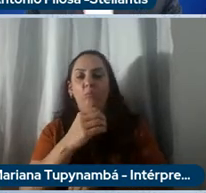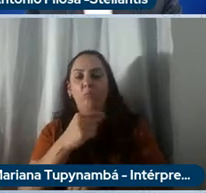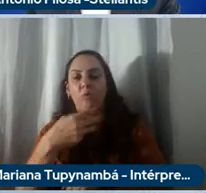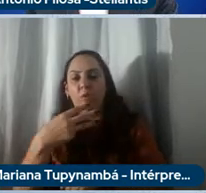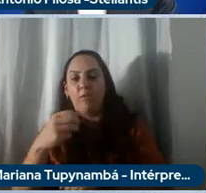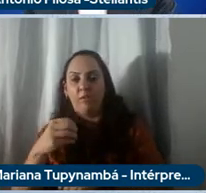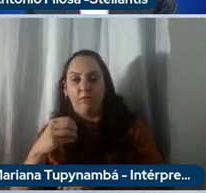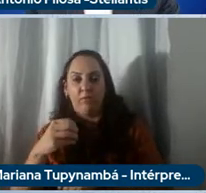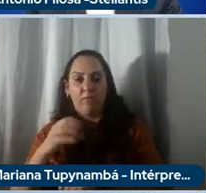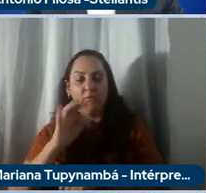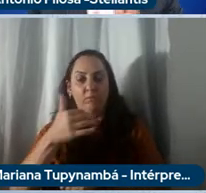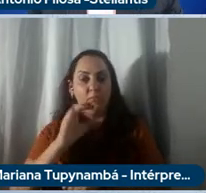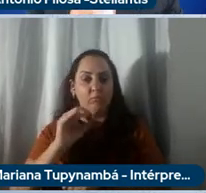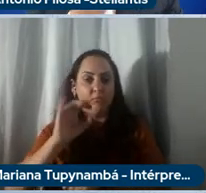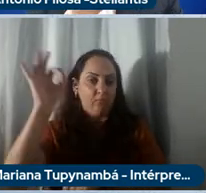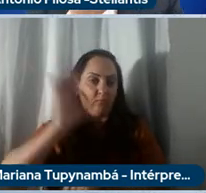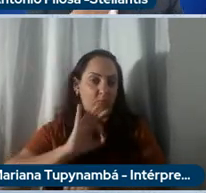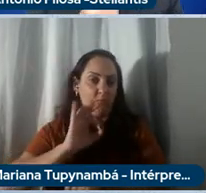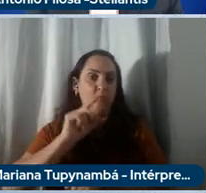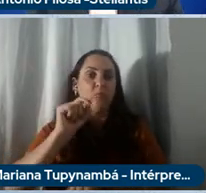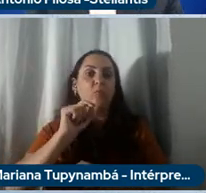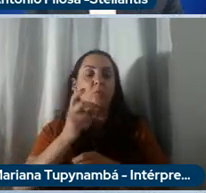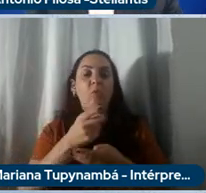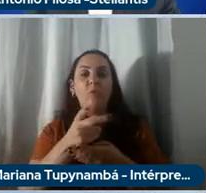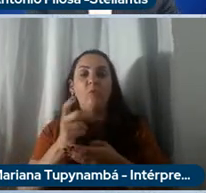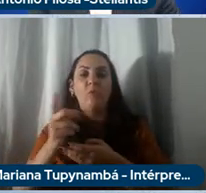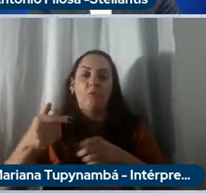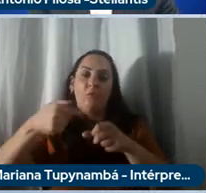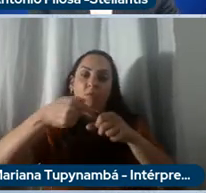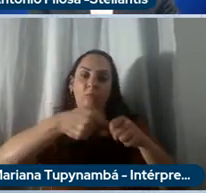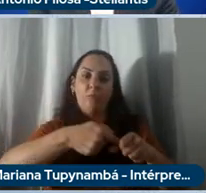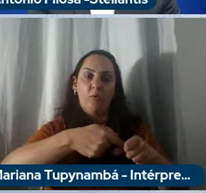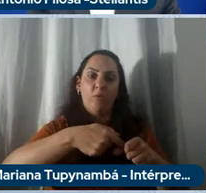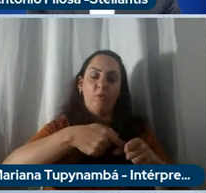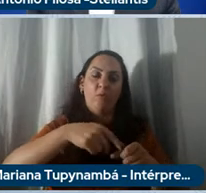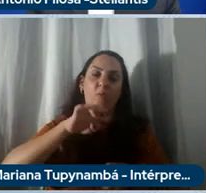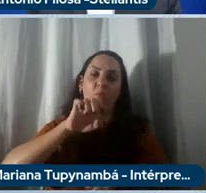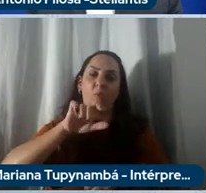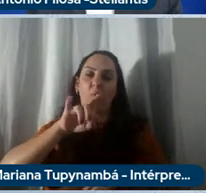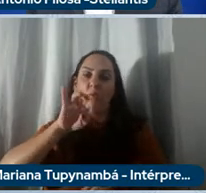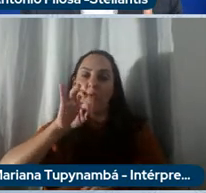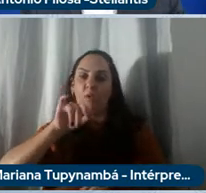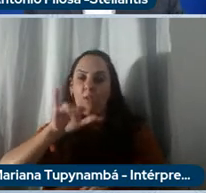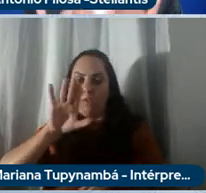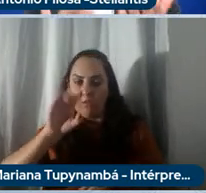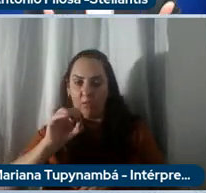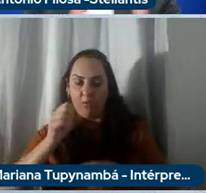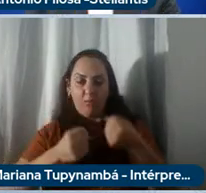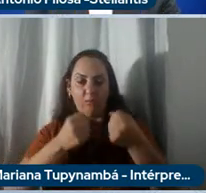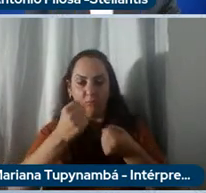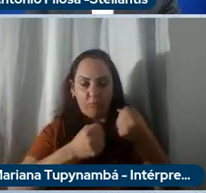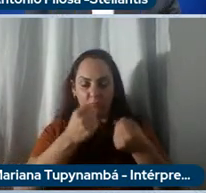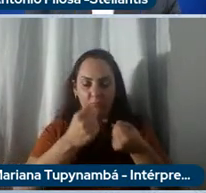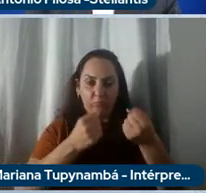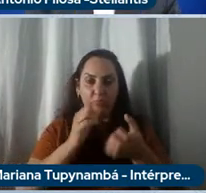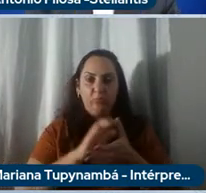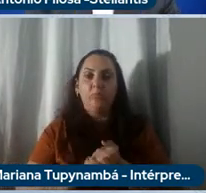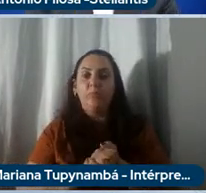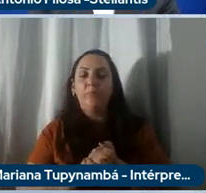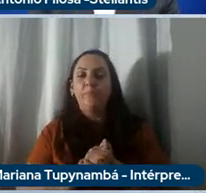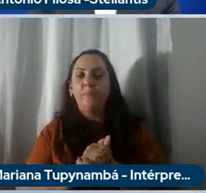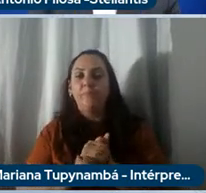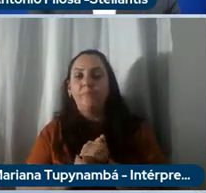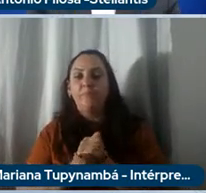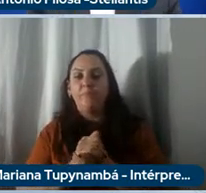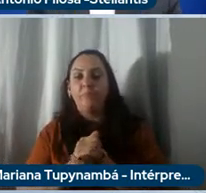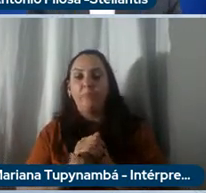de veículos elétricos 50% das vendas nos Estados Unidos de Stellantis serão de veículos elétricos